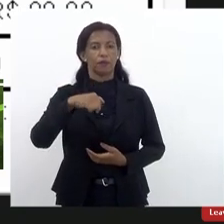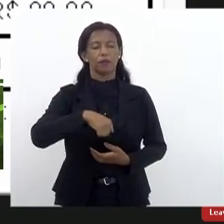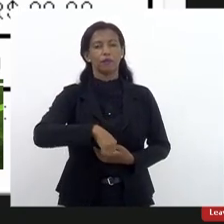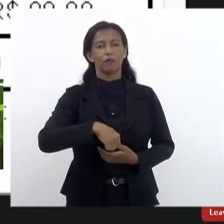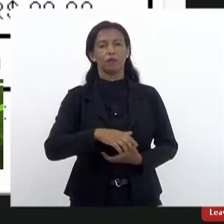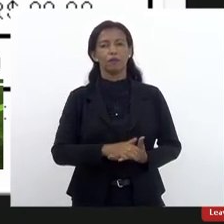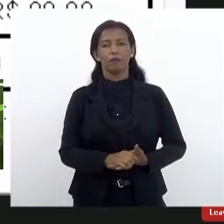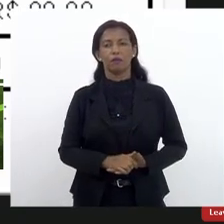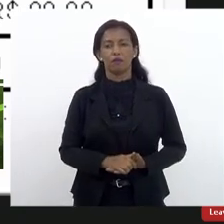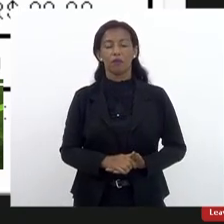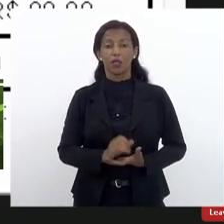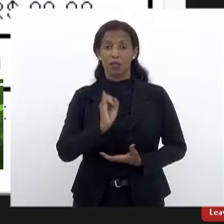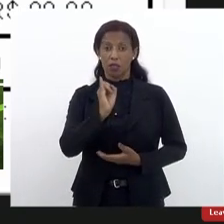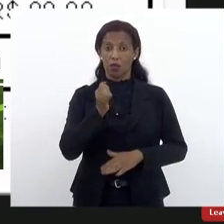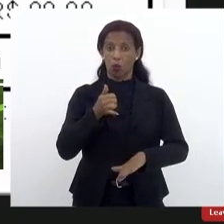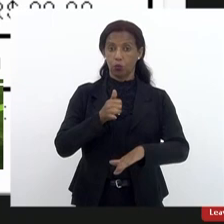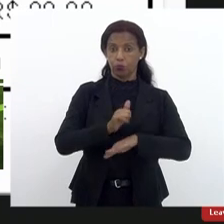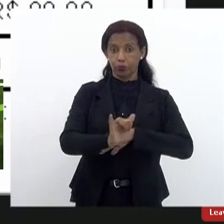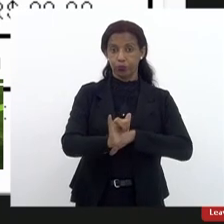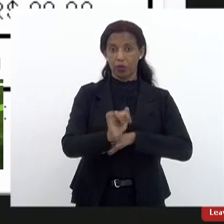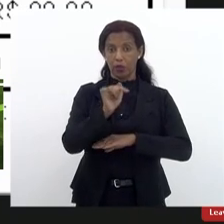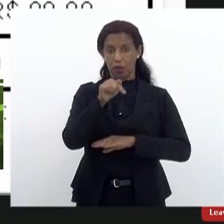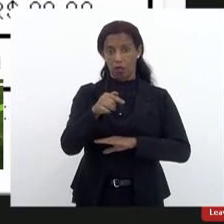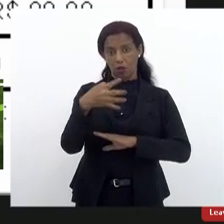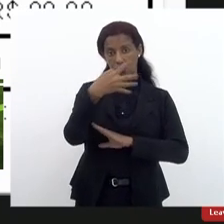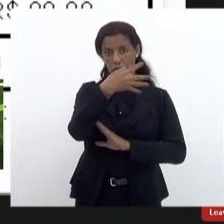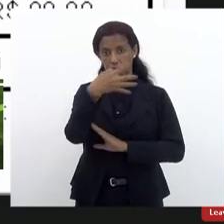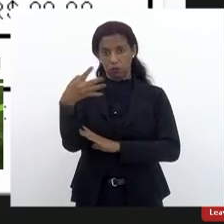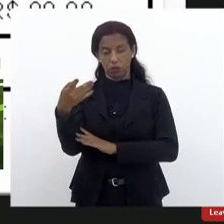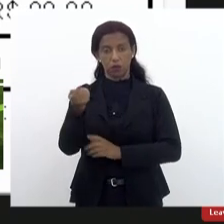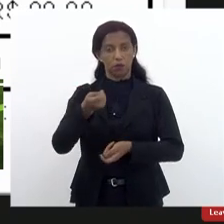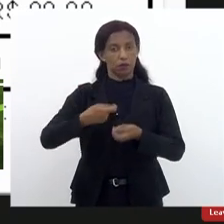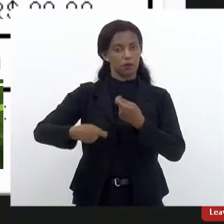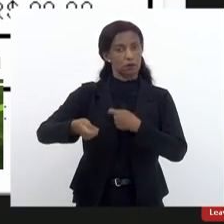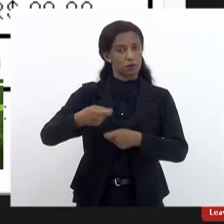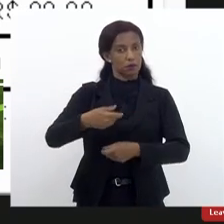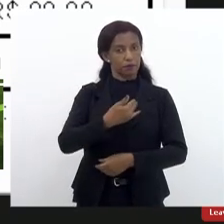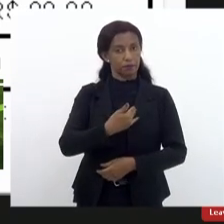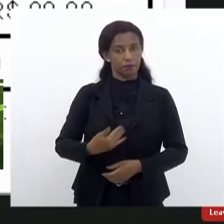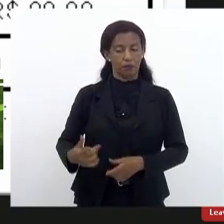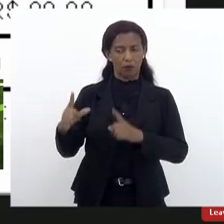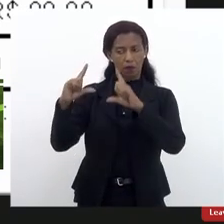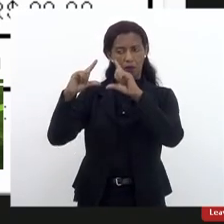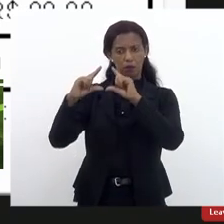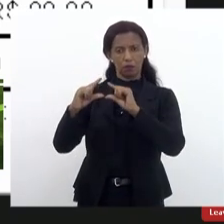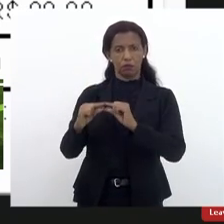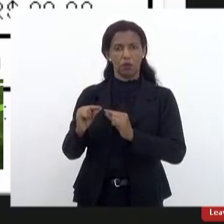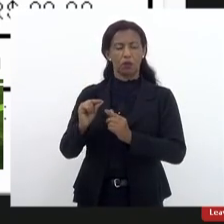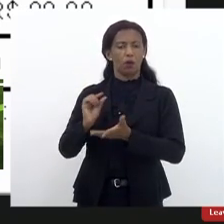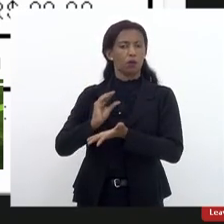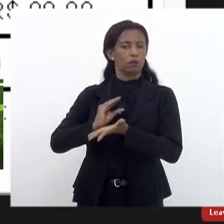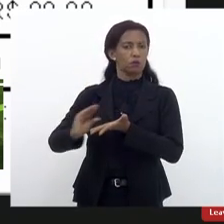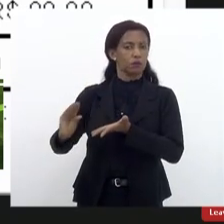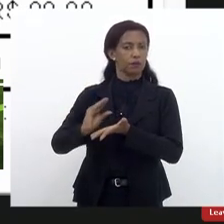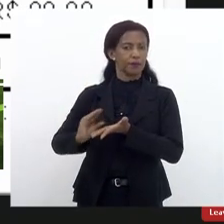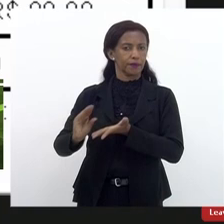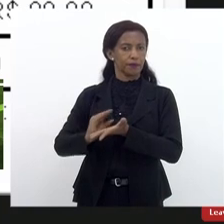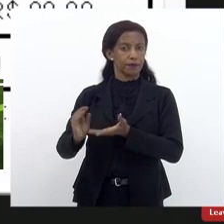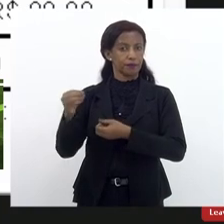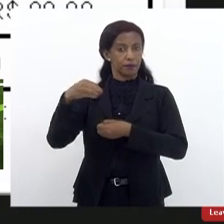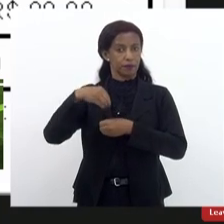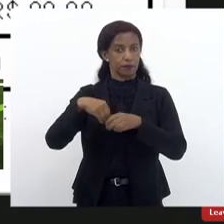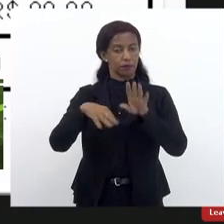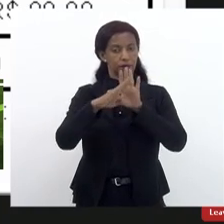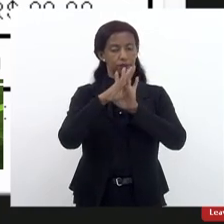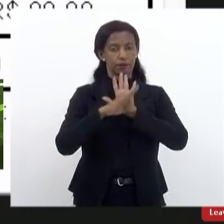se não me equivoco, dentro dos escaninhos da administração pública, a menor previsão orçamentária prevista dentro dos